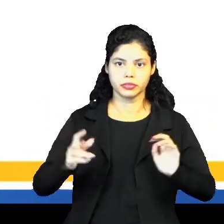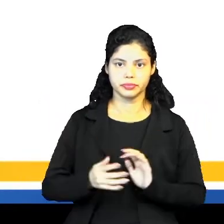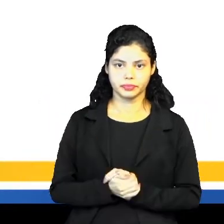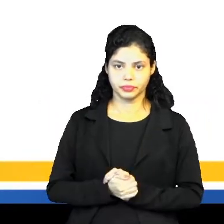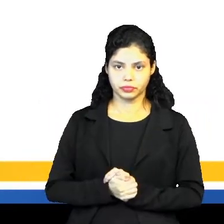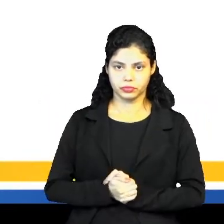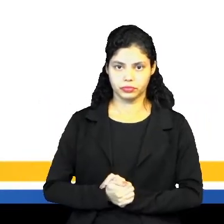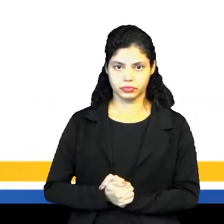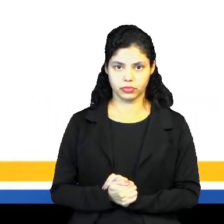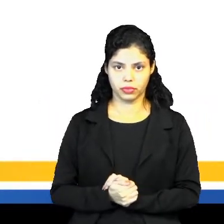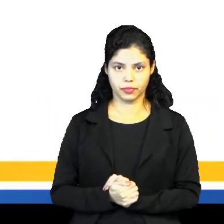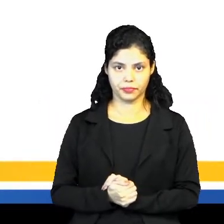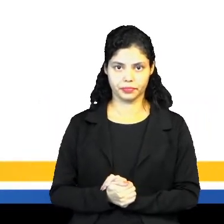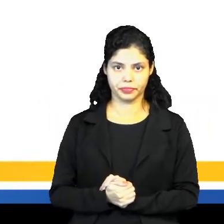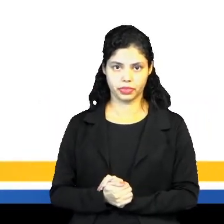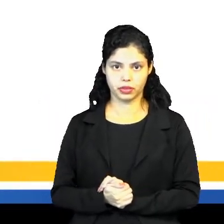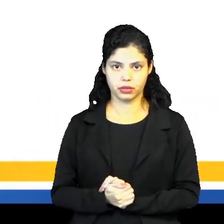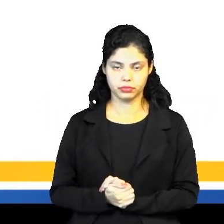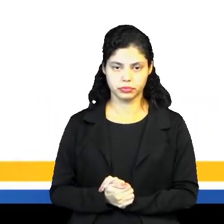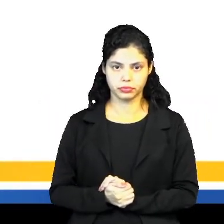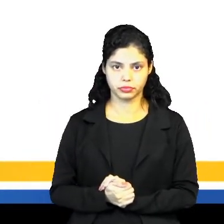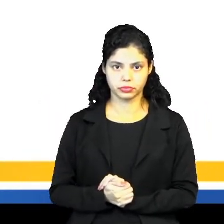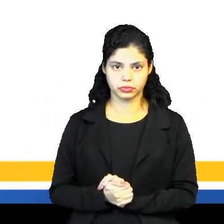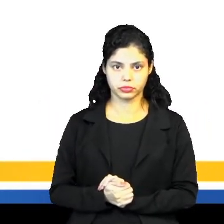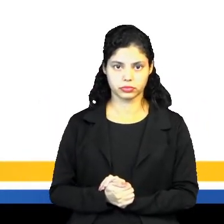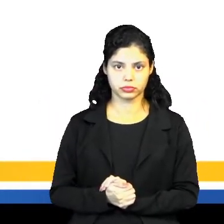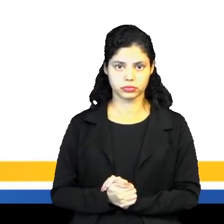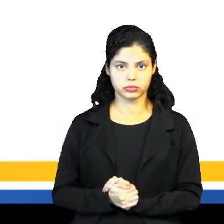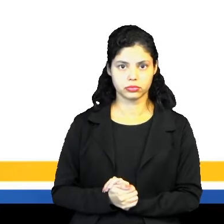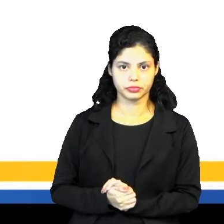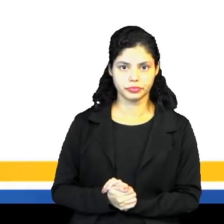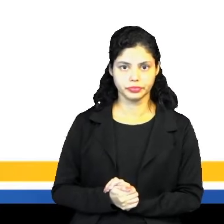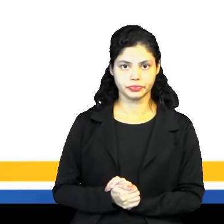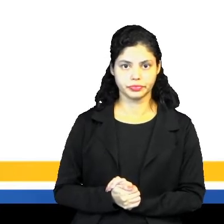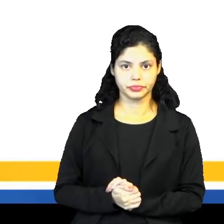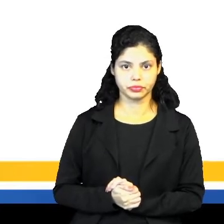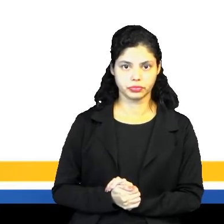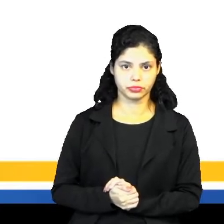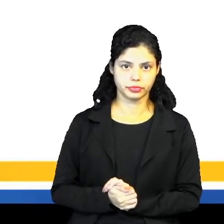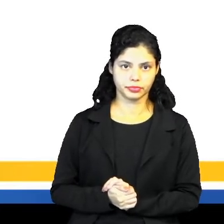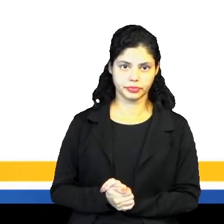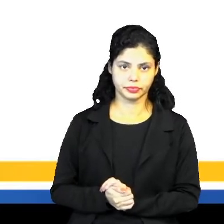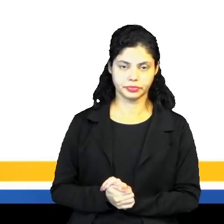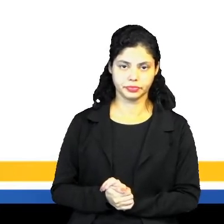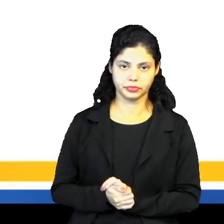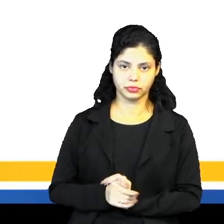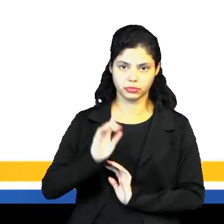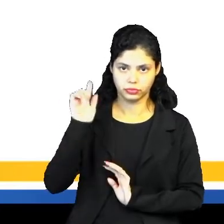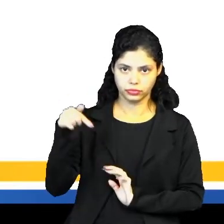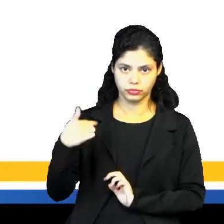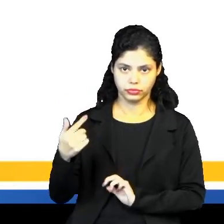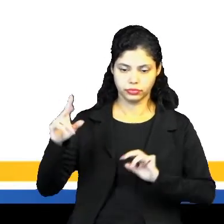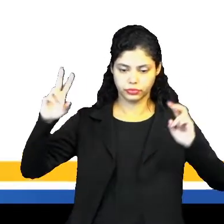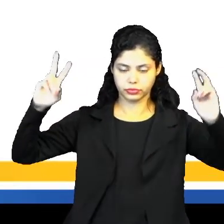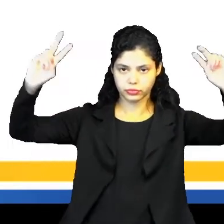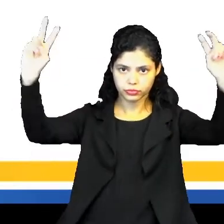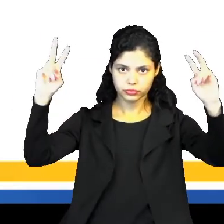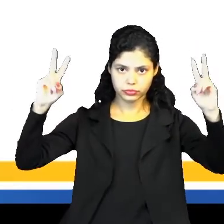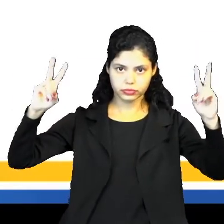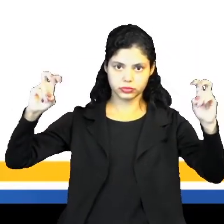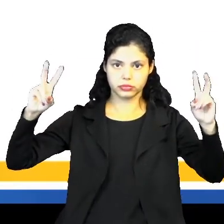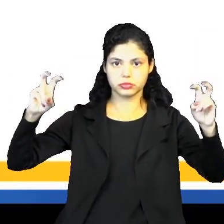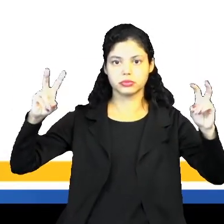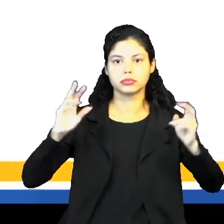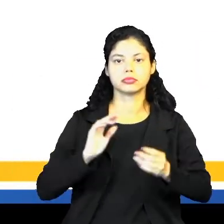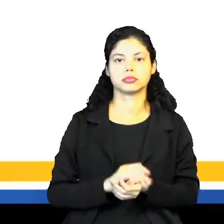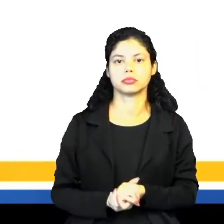cima para baixo. Então, nós temos que ter o título da notícia, né? Que é a temática maior. Depois do título, Que é aquela,